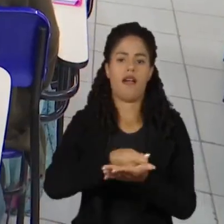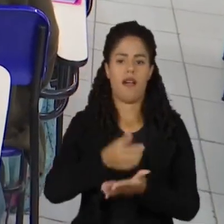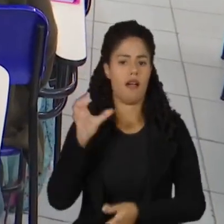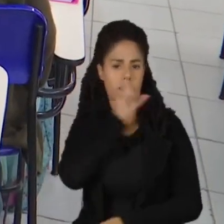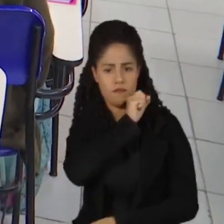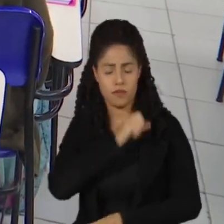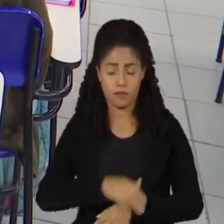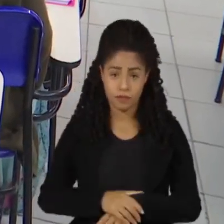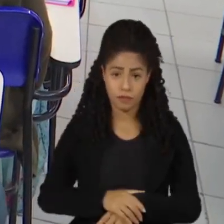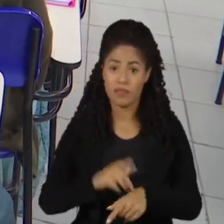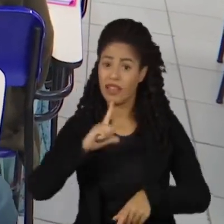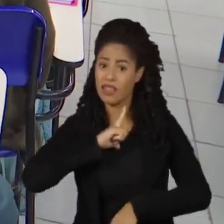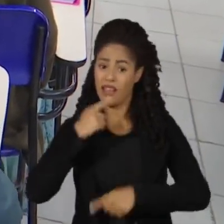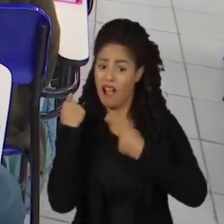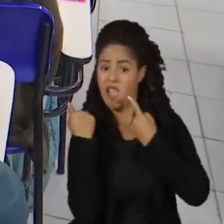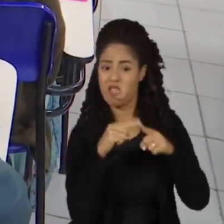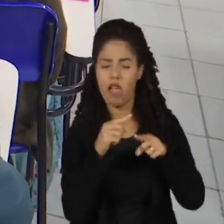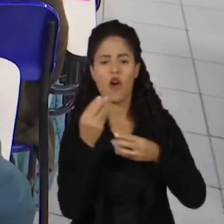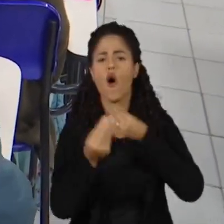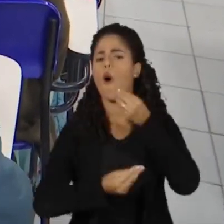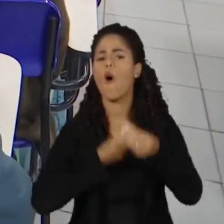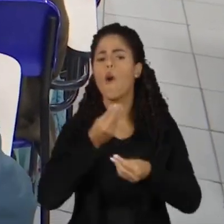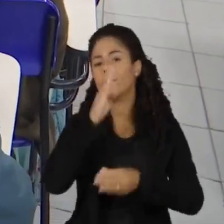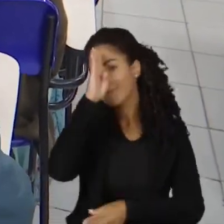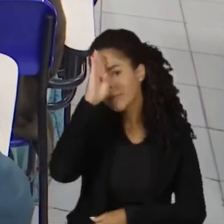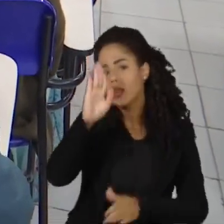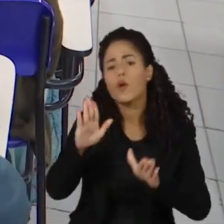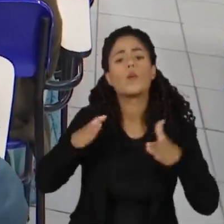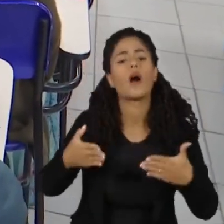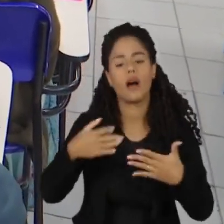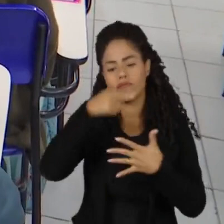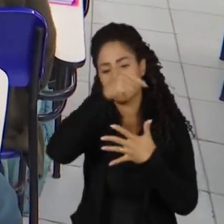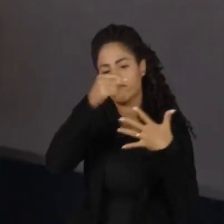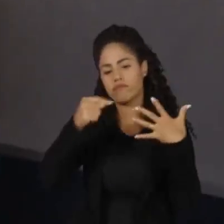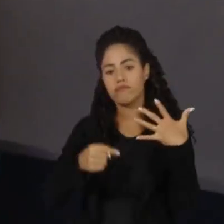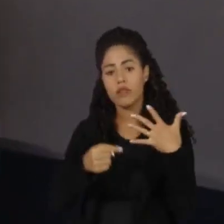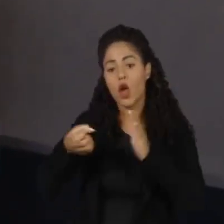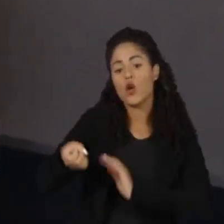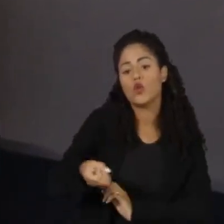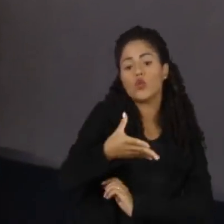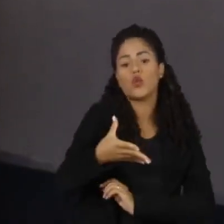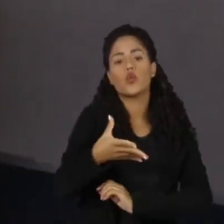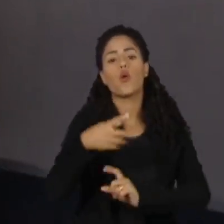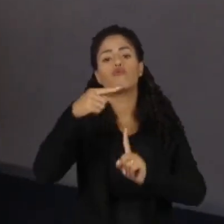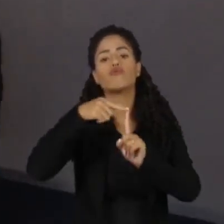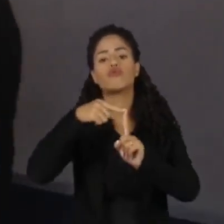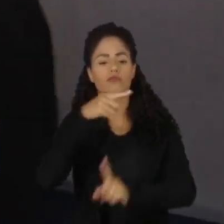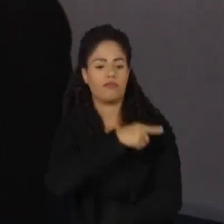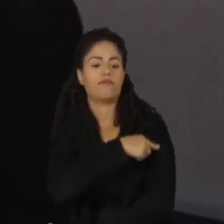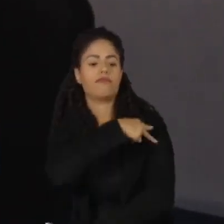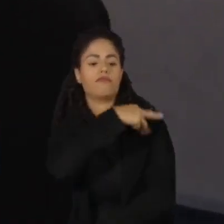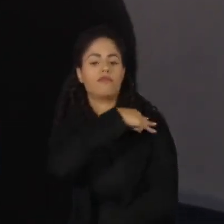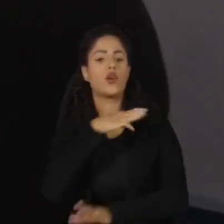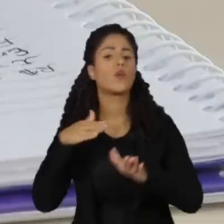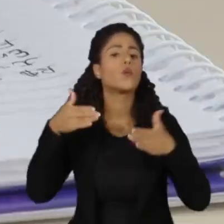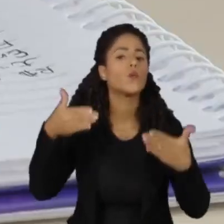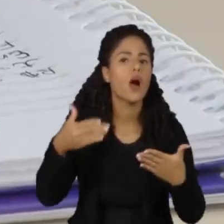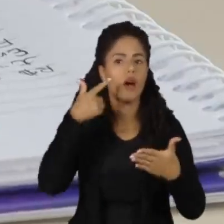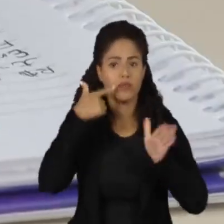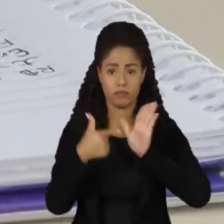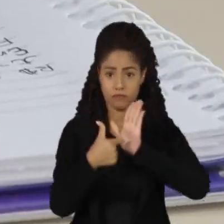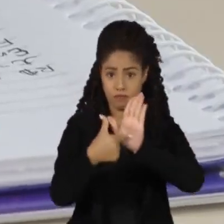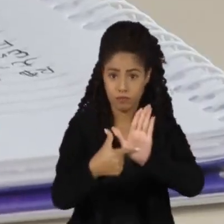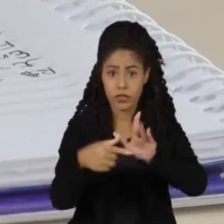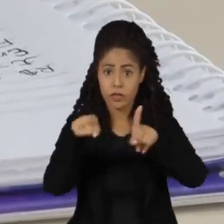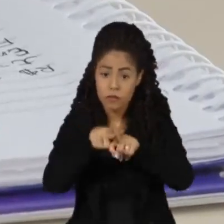Há críticas também sobre o que deveria ser o principal atrativo do novo ensino médio. Os chamados itinerários formativos.